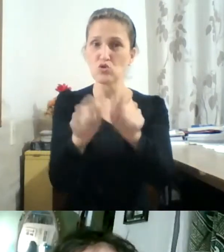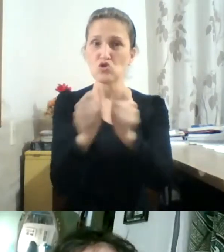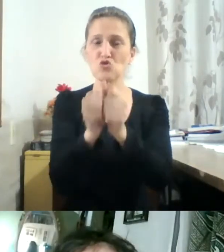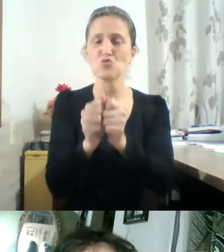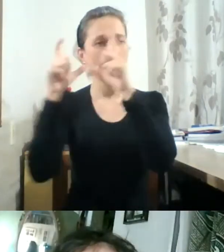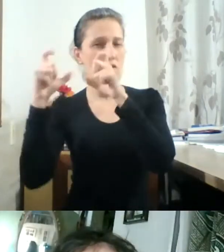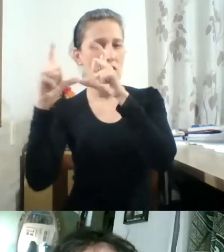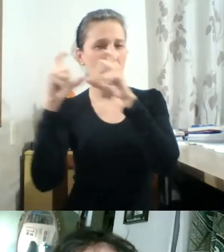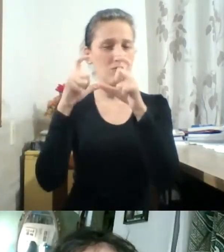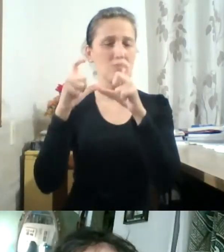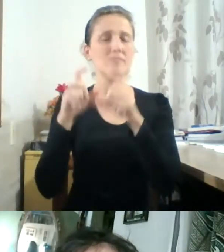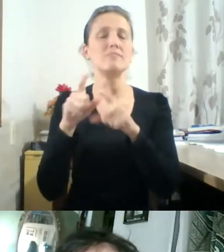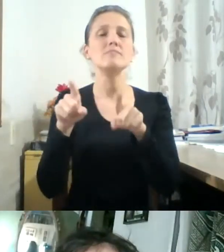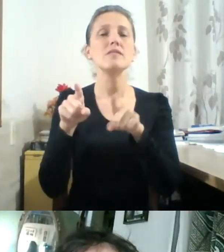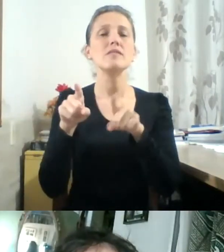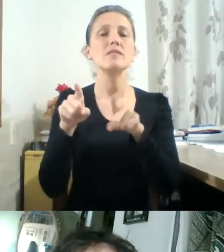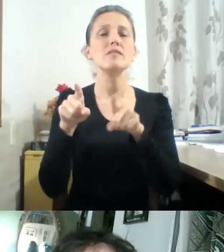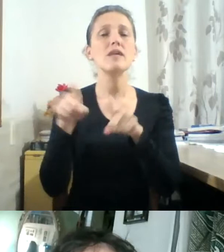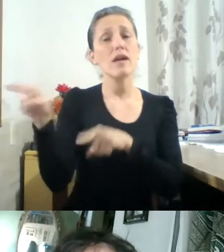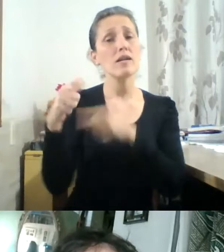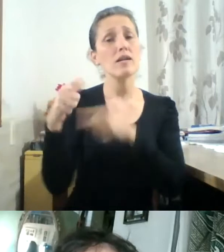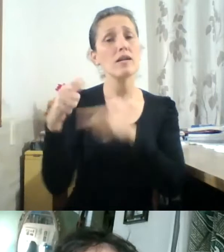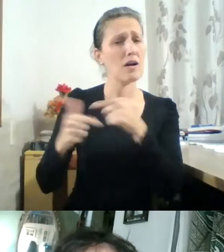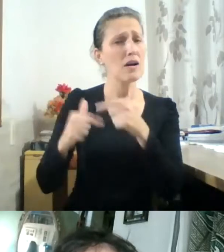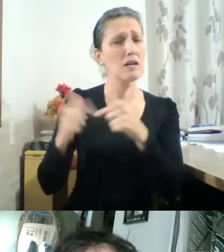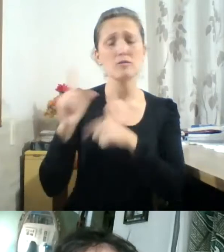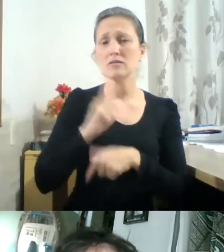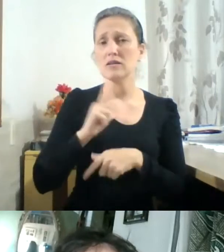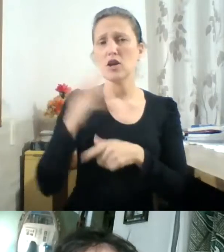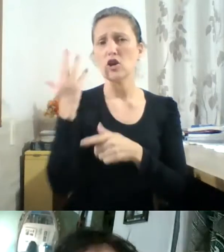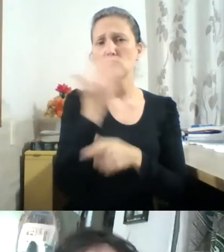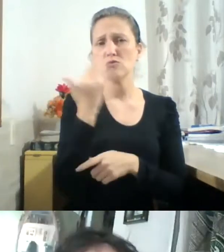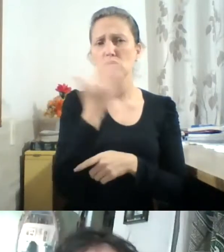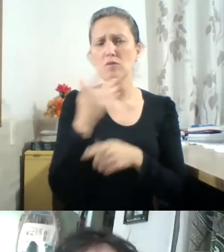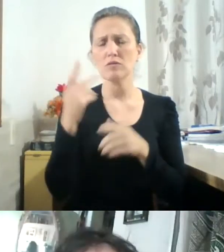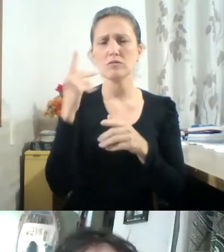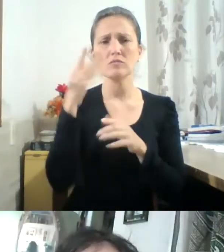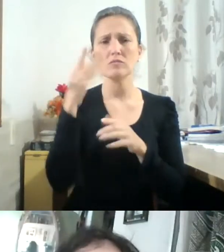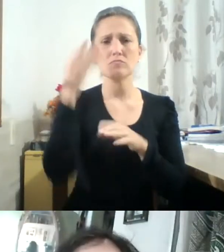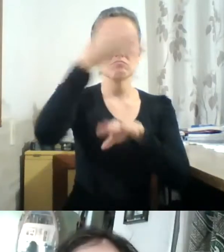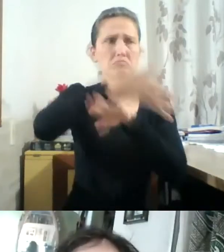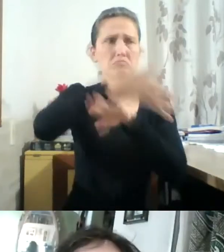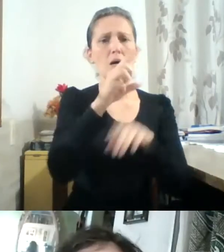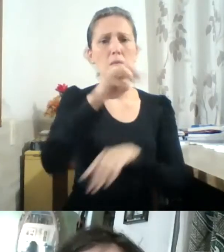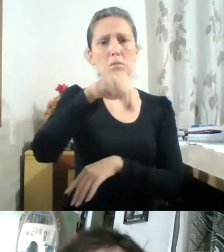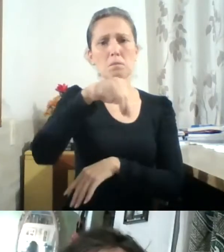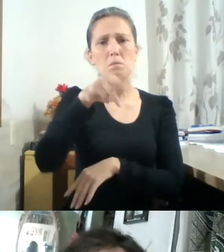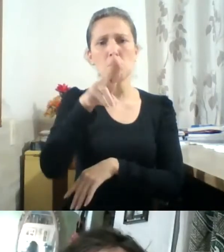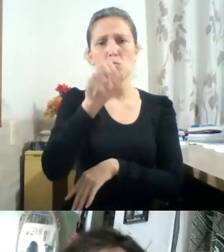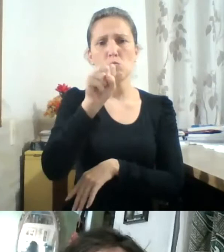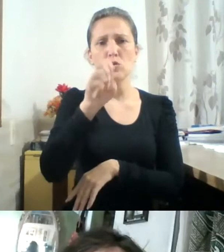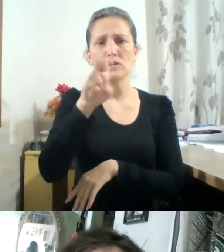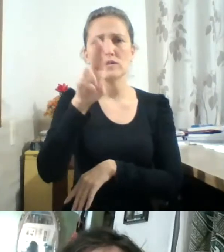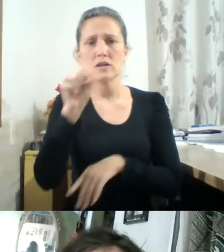de sua autoria, integra as coleções permanentes do Museu de Arte Moderna de Nova Iorque, Museu de Arte Metropólita de Nova